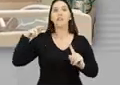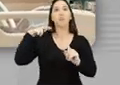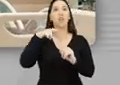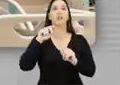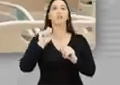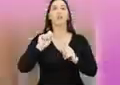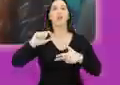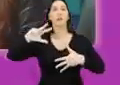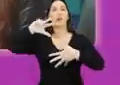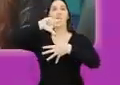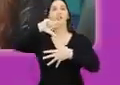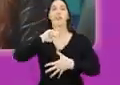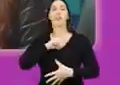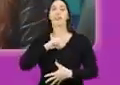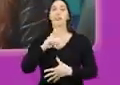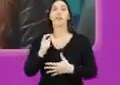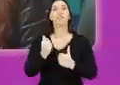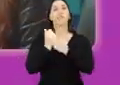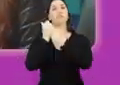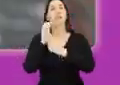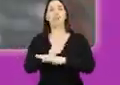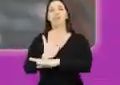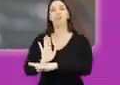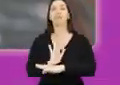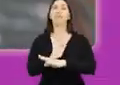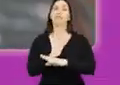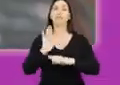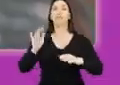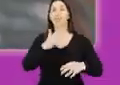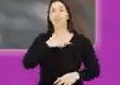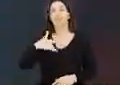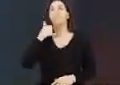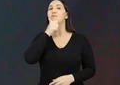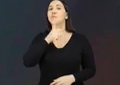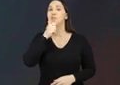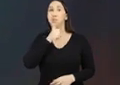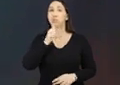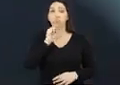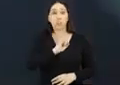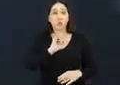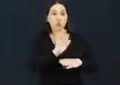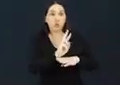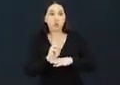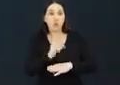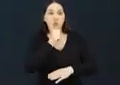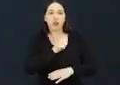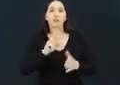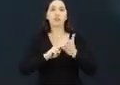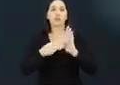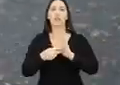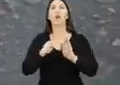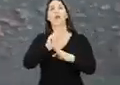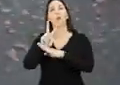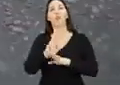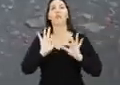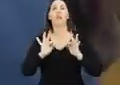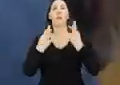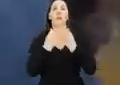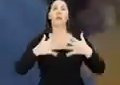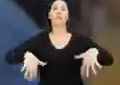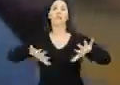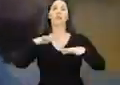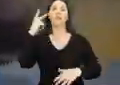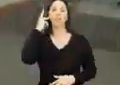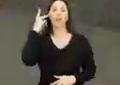mulher na América Latina. Eu sei que, protegendo as mulheres, a gente protege as famílias de São Paulo. E olha, pessoal, uma coisa que as mulheres nos ensinam